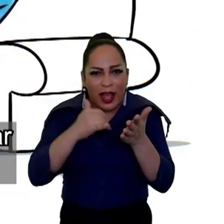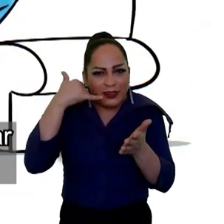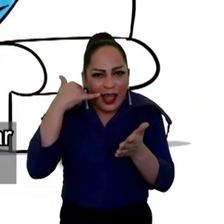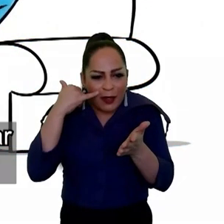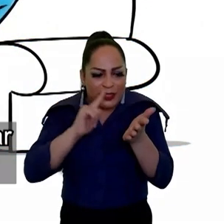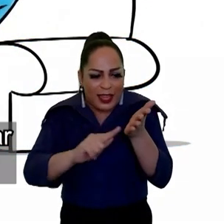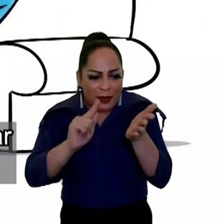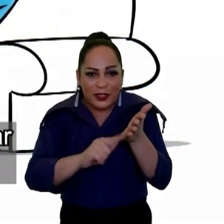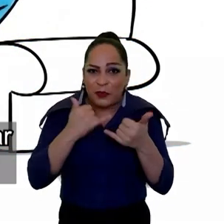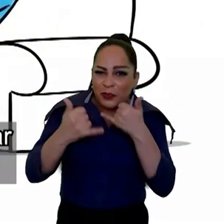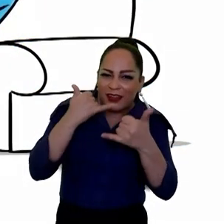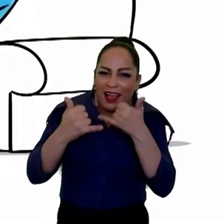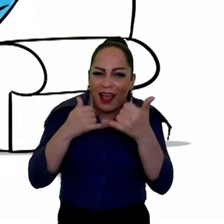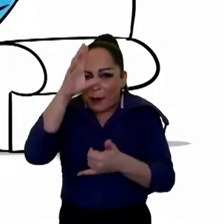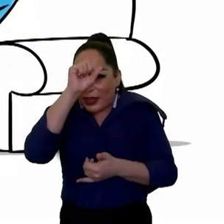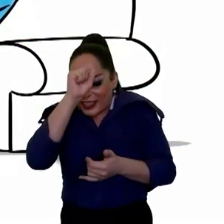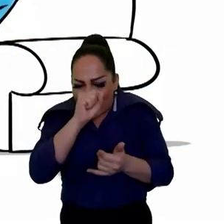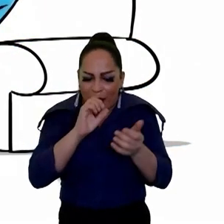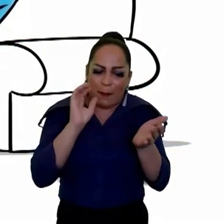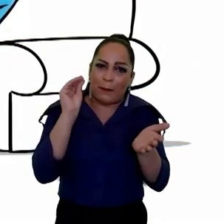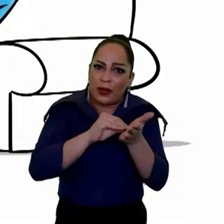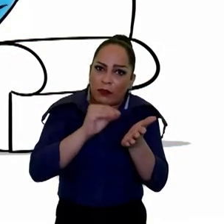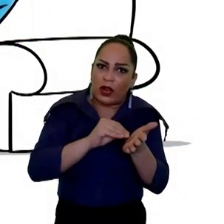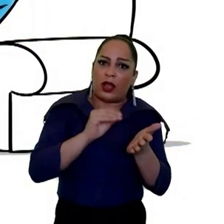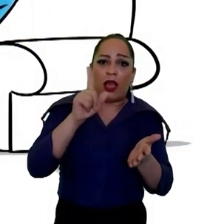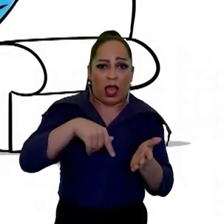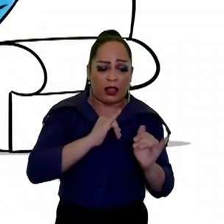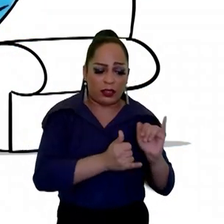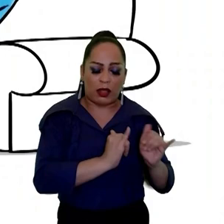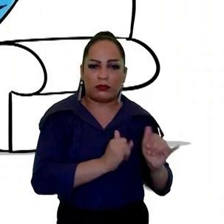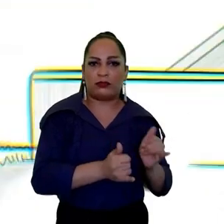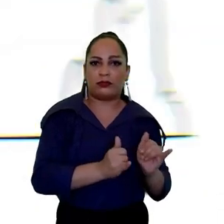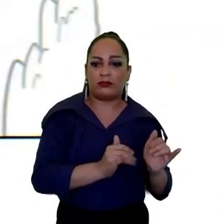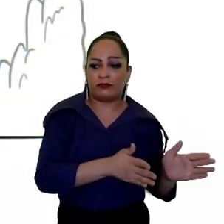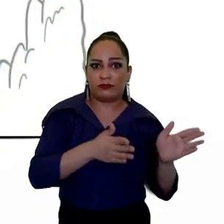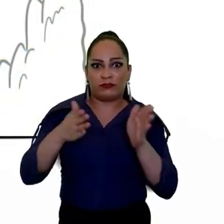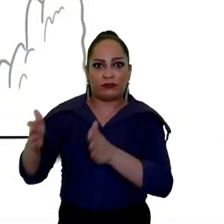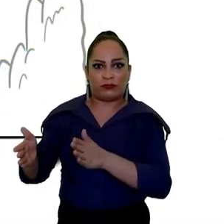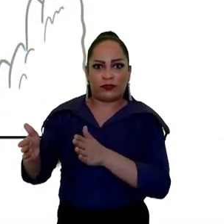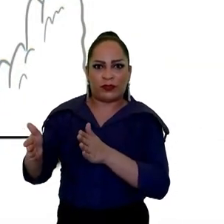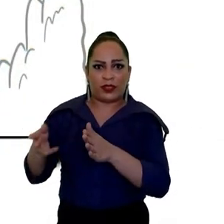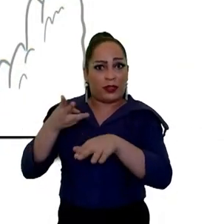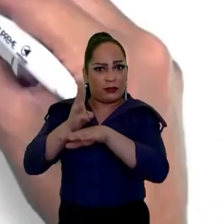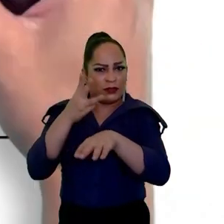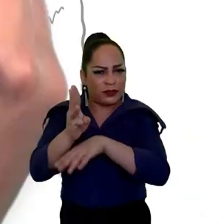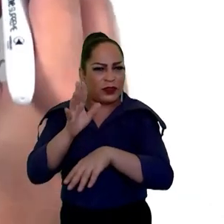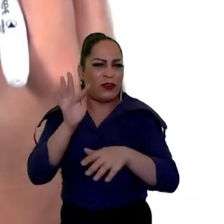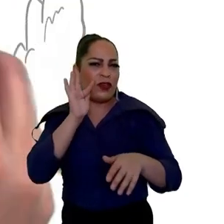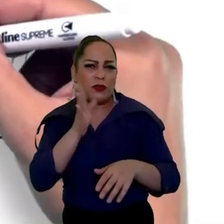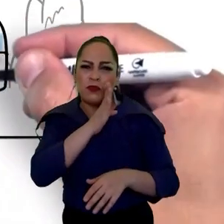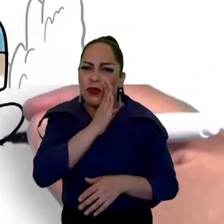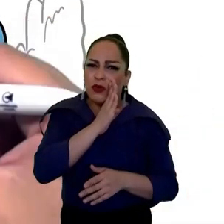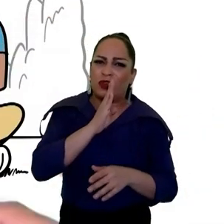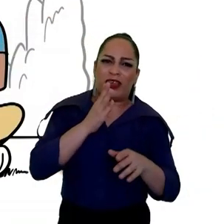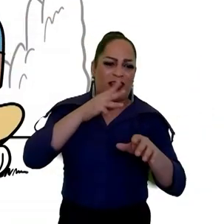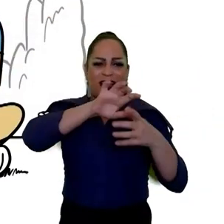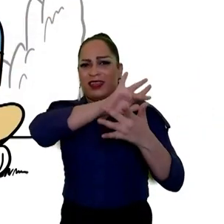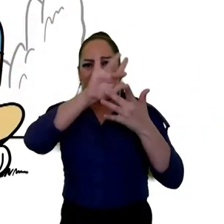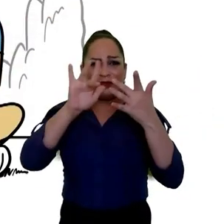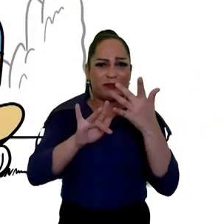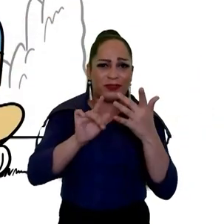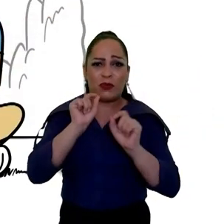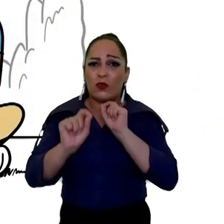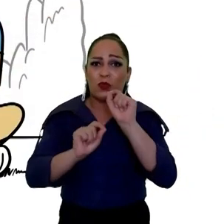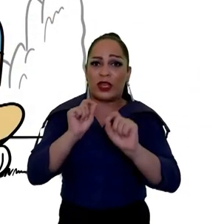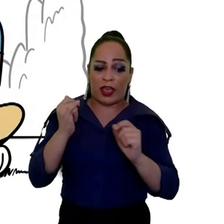tablets para jogar e aprender. Isso, são dados. Logo, avançam para as redes sociais e aplicativos de mensagens, criando ainda